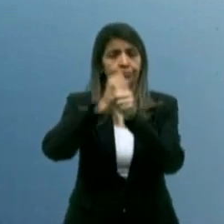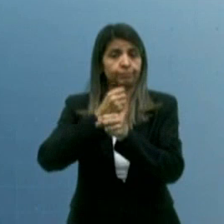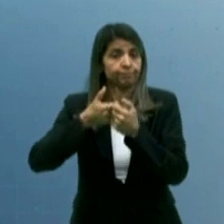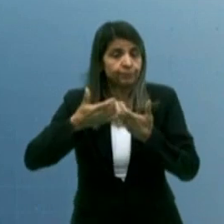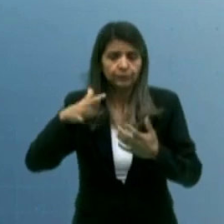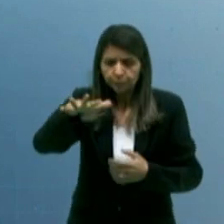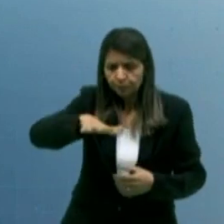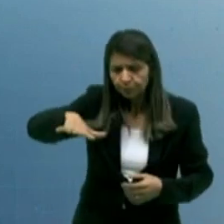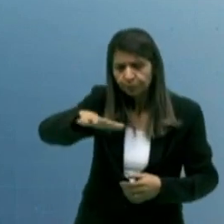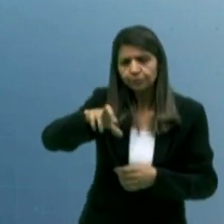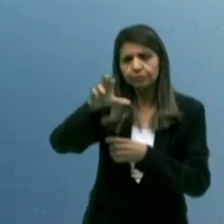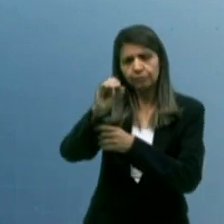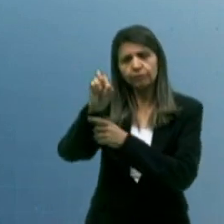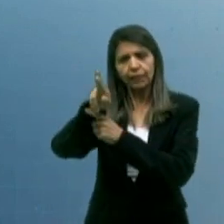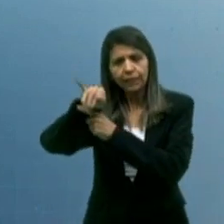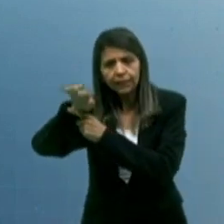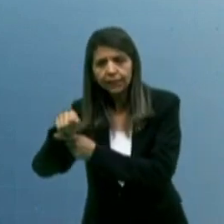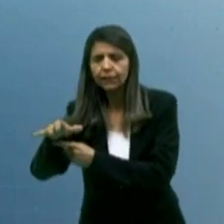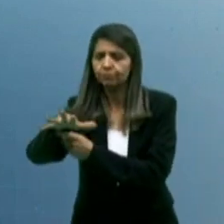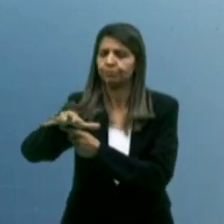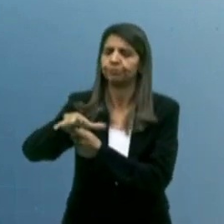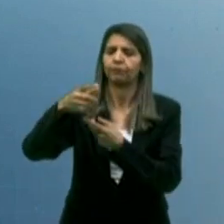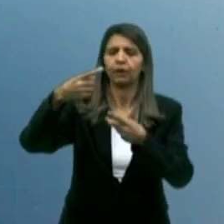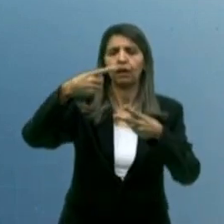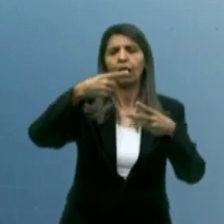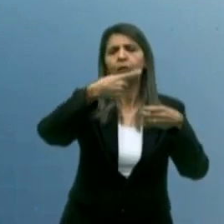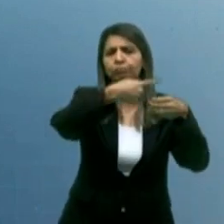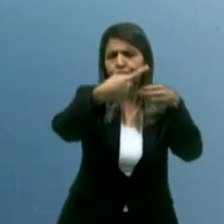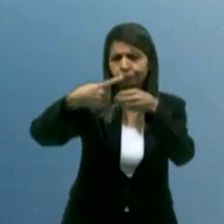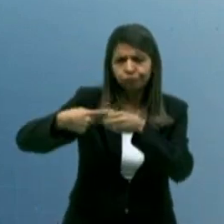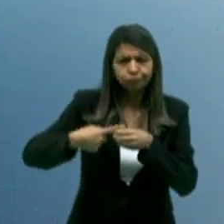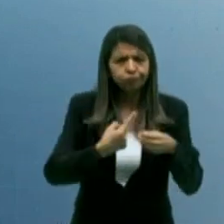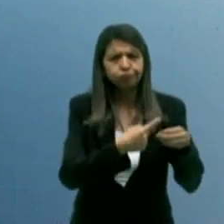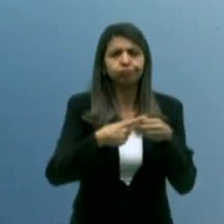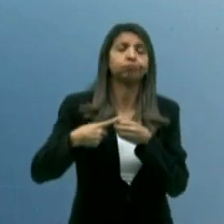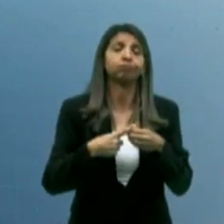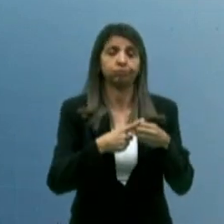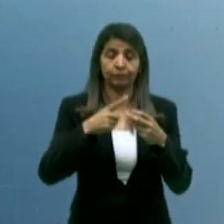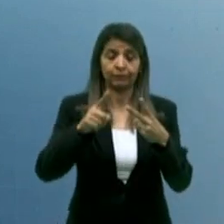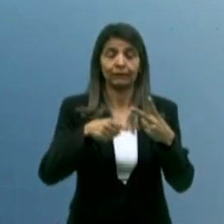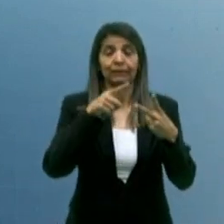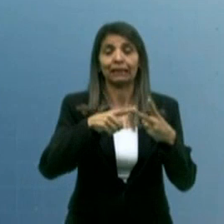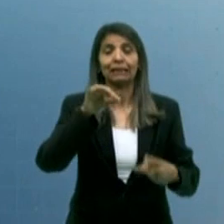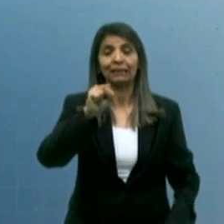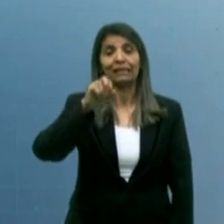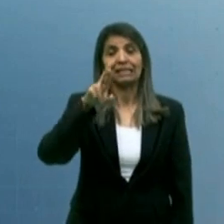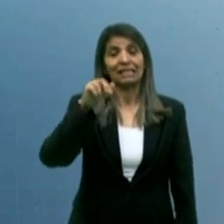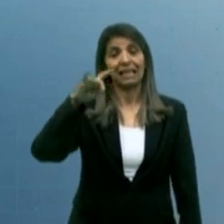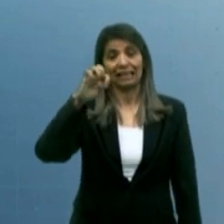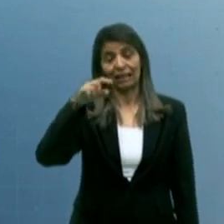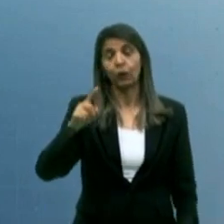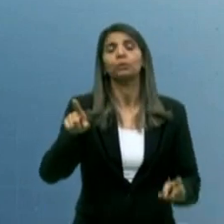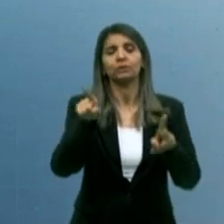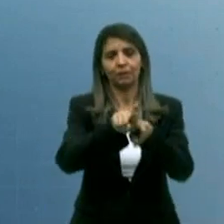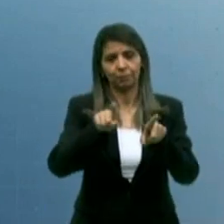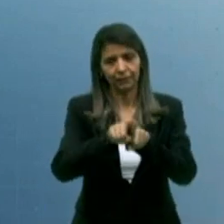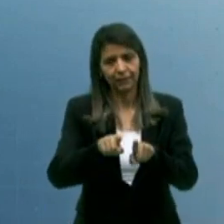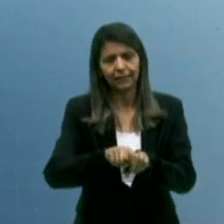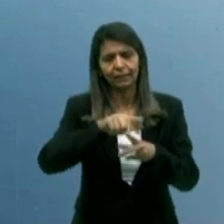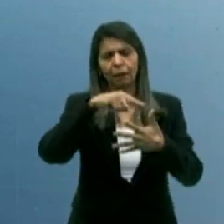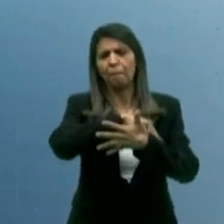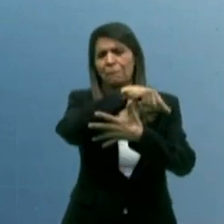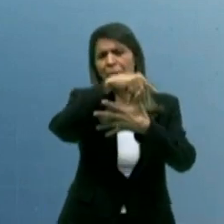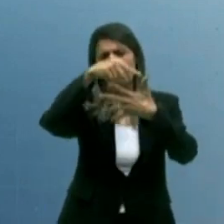Cariri com sede, nós temos parte do sertão também sofrendo com sede, o Curi Mataiu e o Ceridó. A adutora